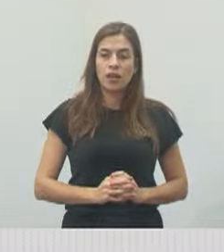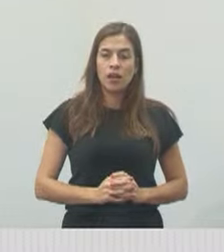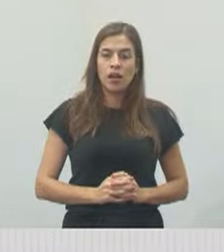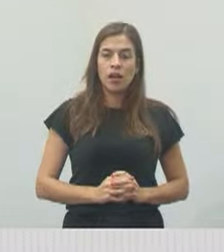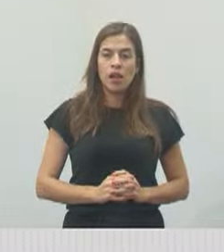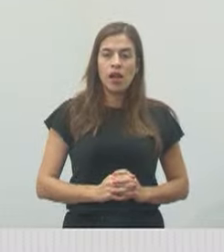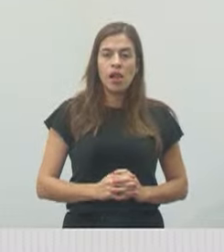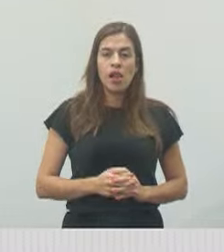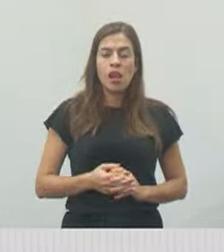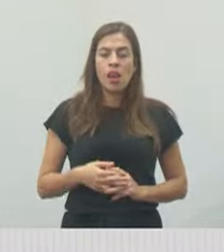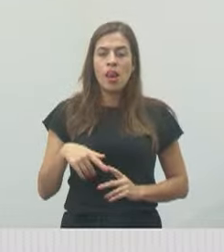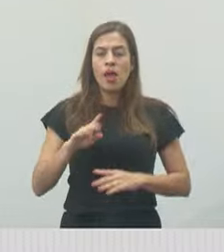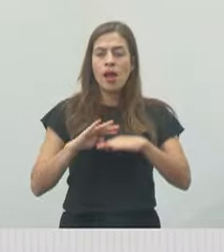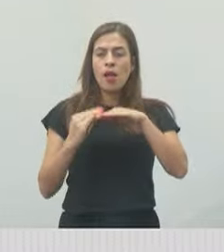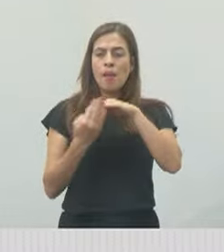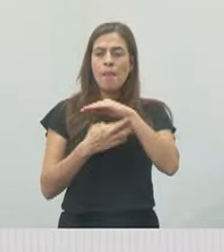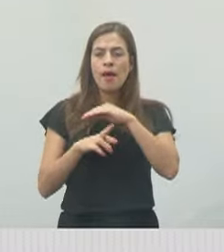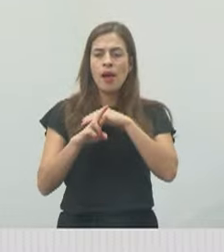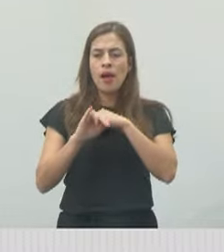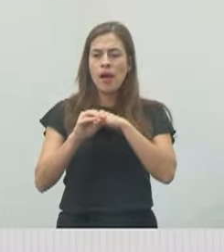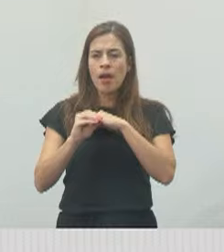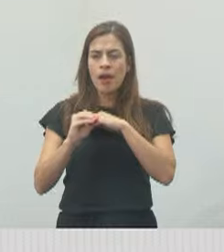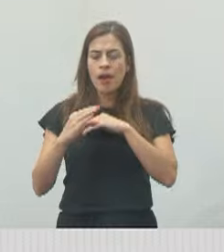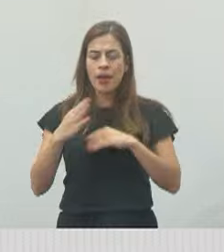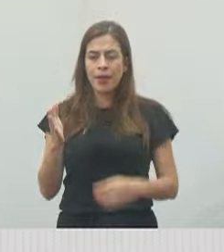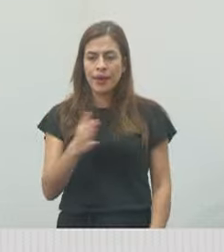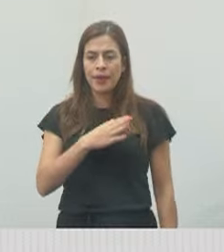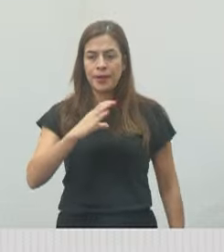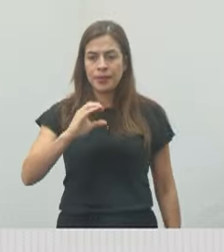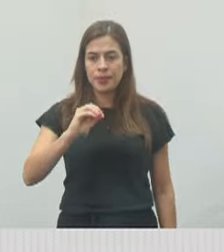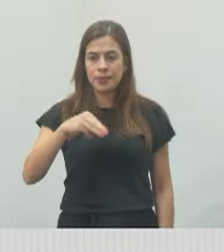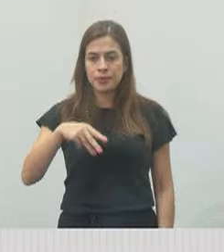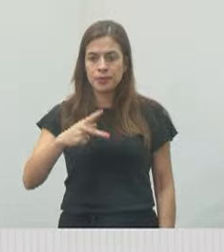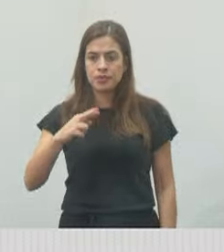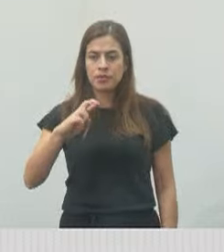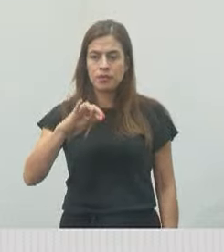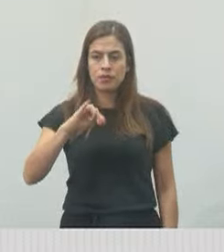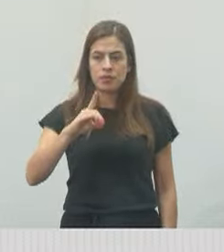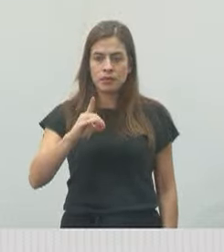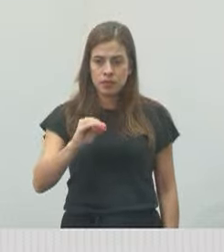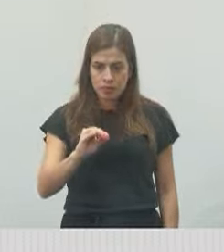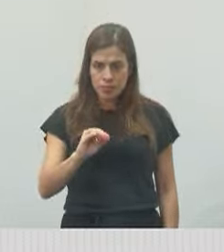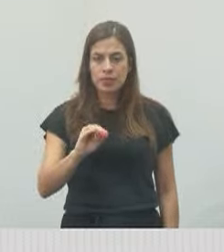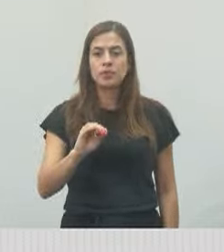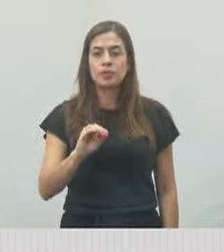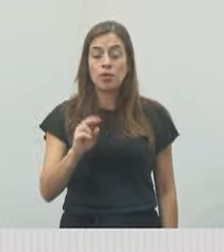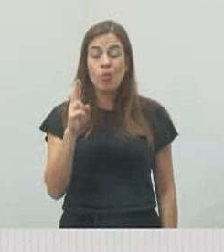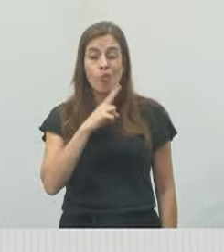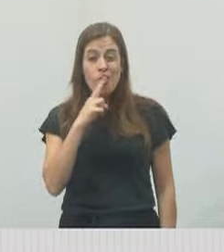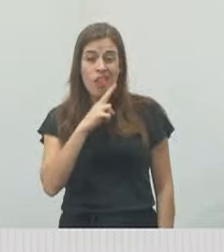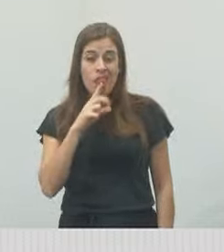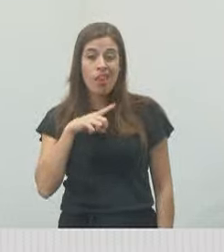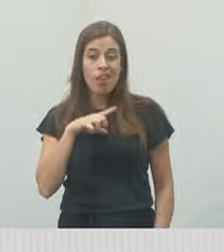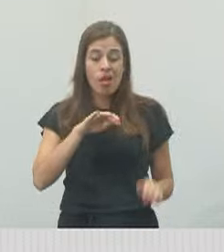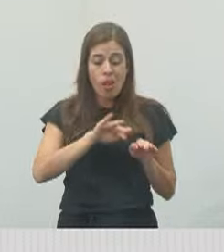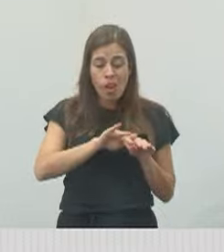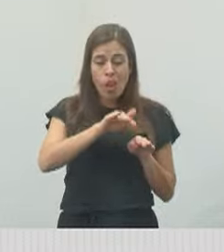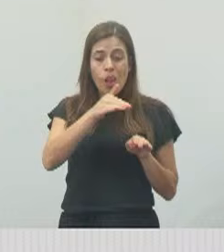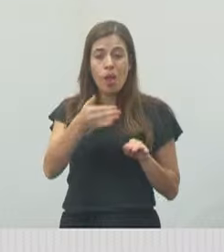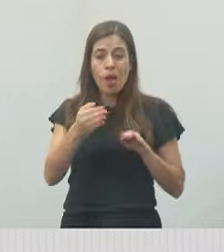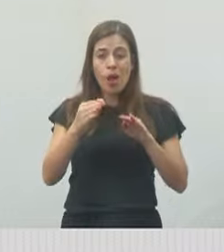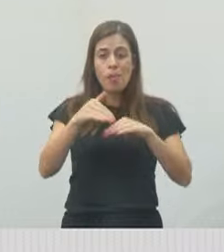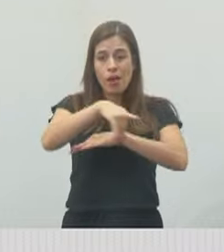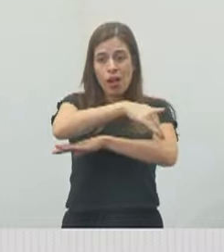E lá no Rio Cumprido, nós estamos solicitando com urgência uma lombada na